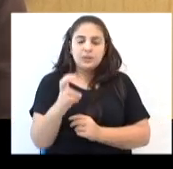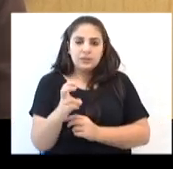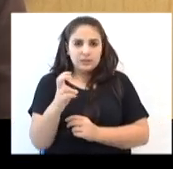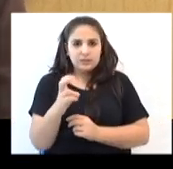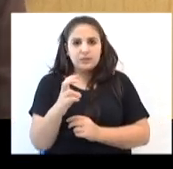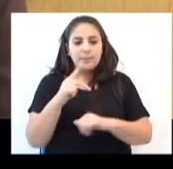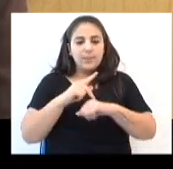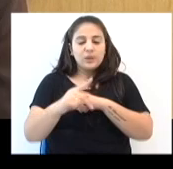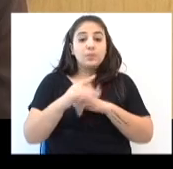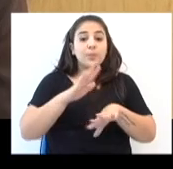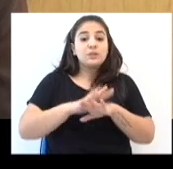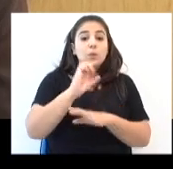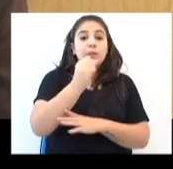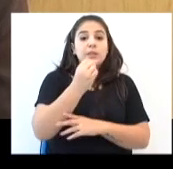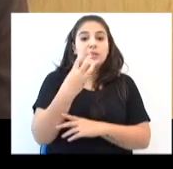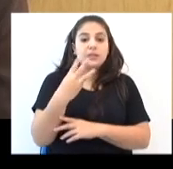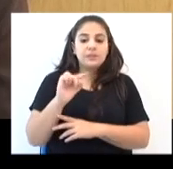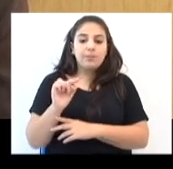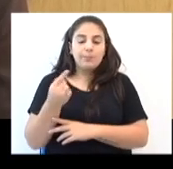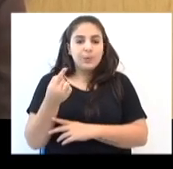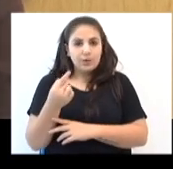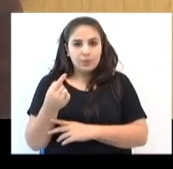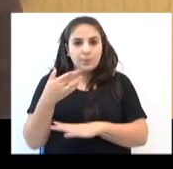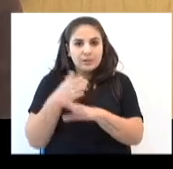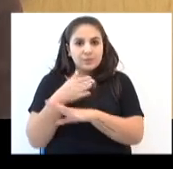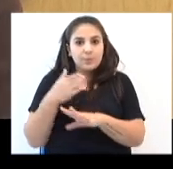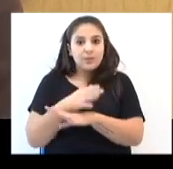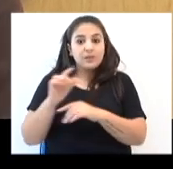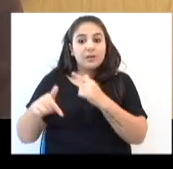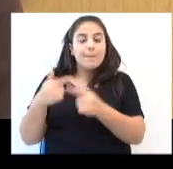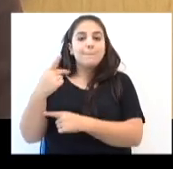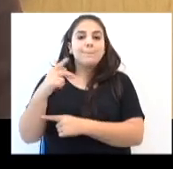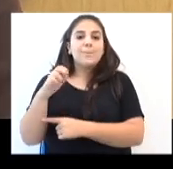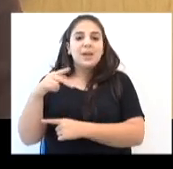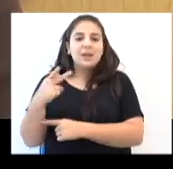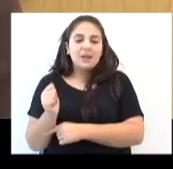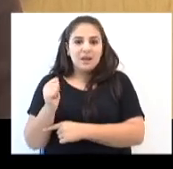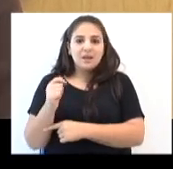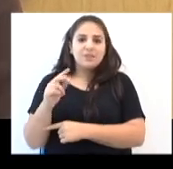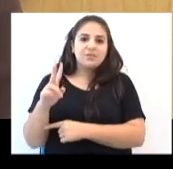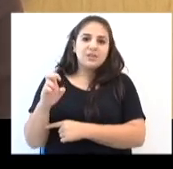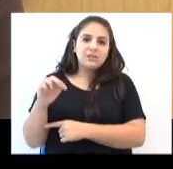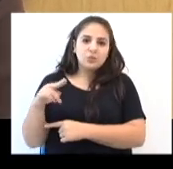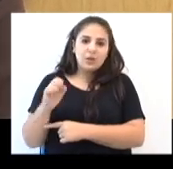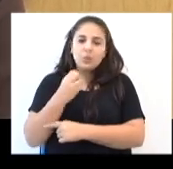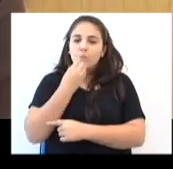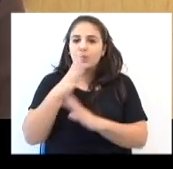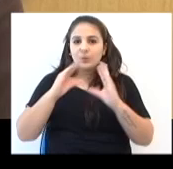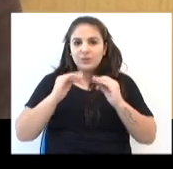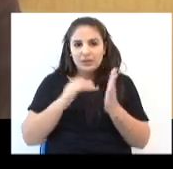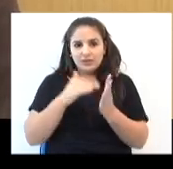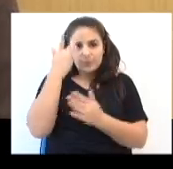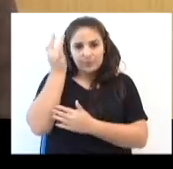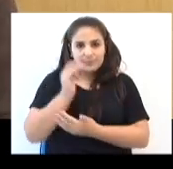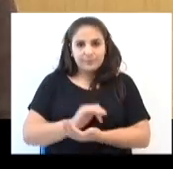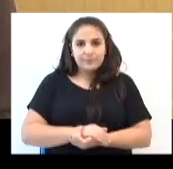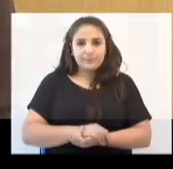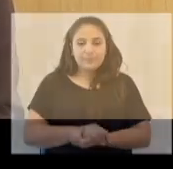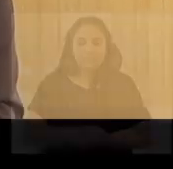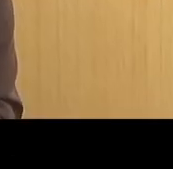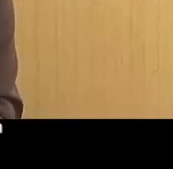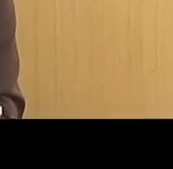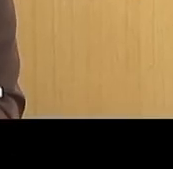Fundo, com mais de 83 mil participantes, superou Penha da Venezuela. Boa noite e até amanhã!